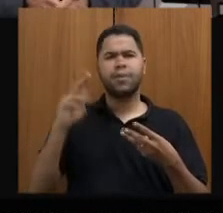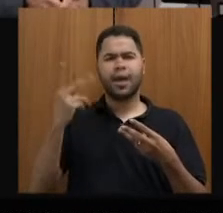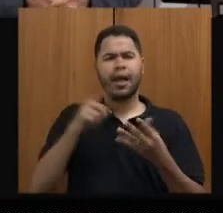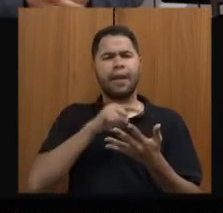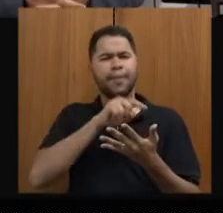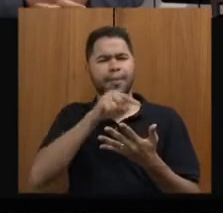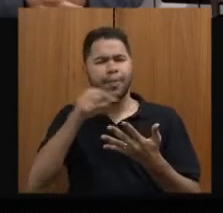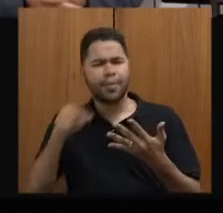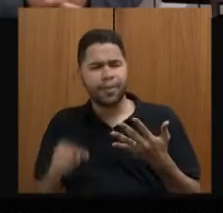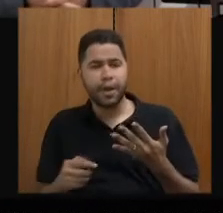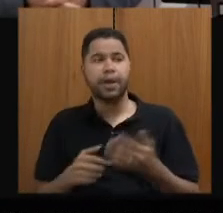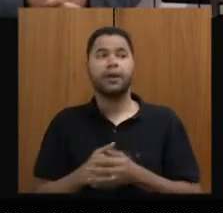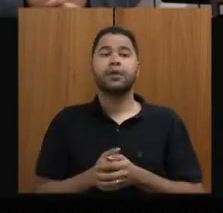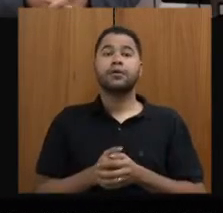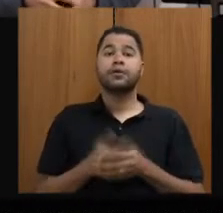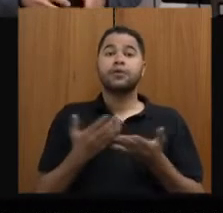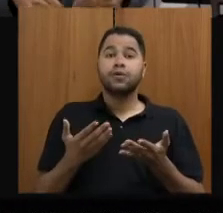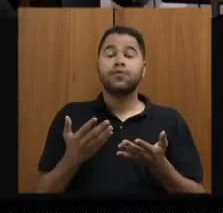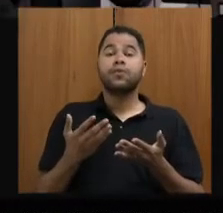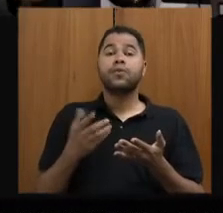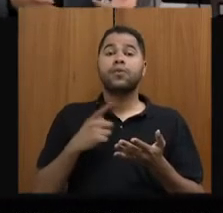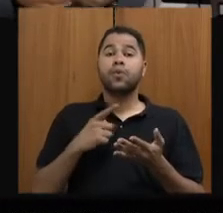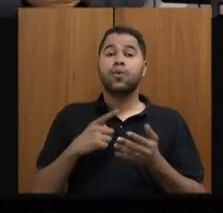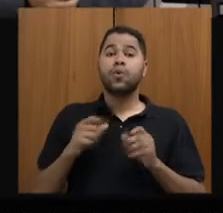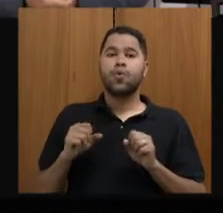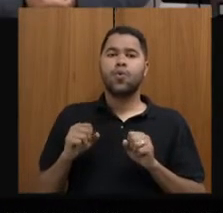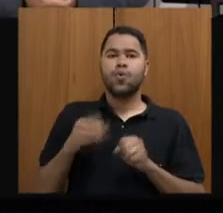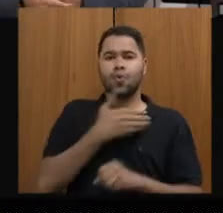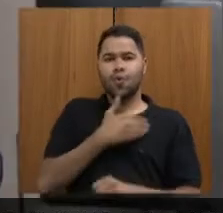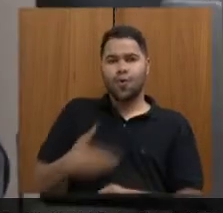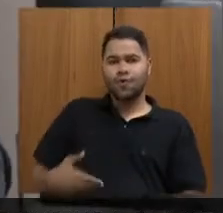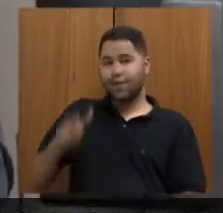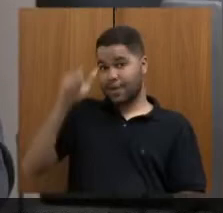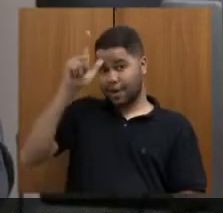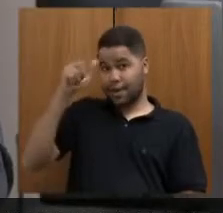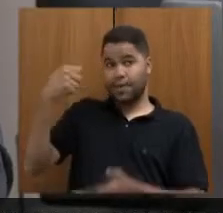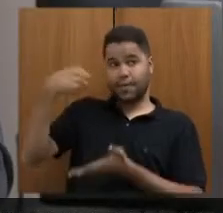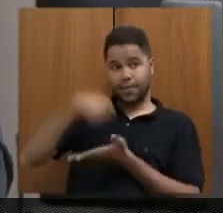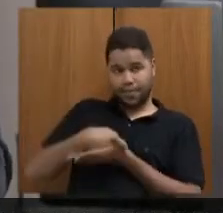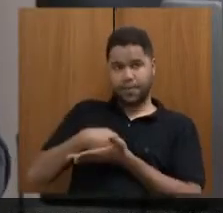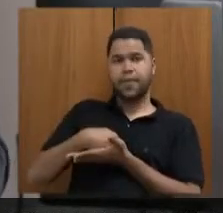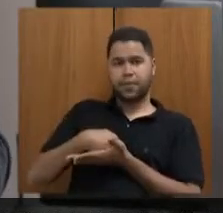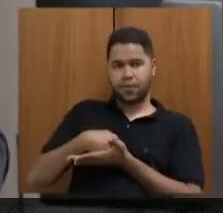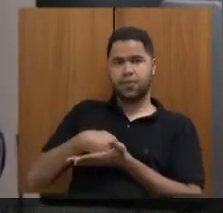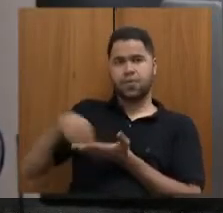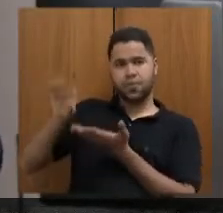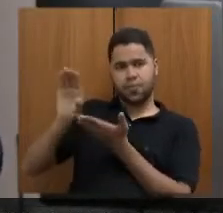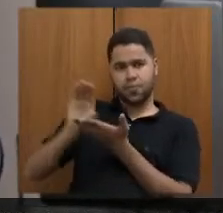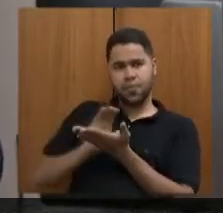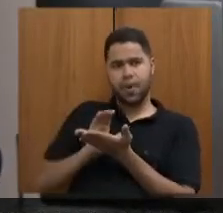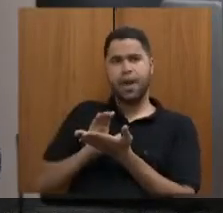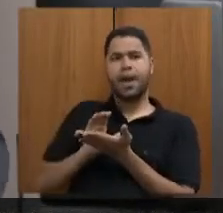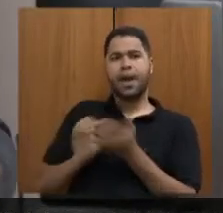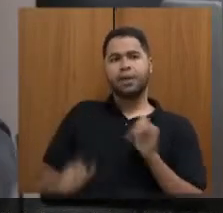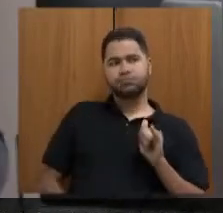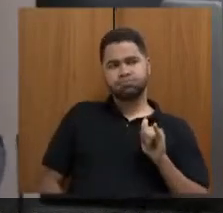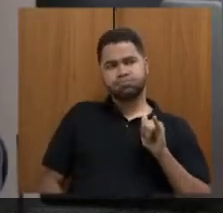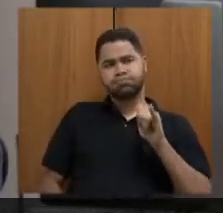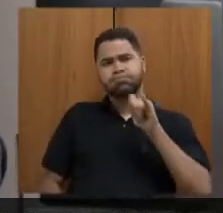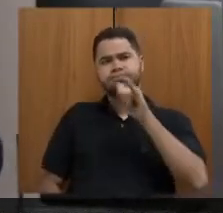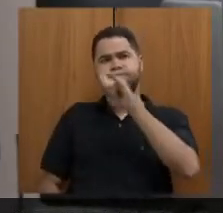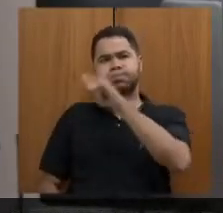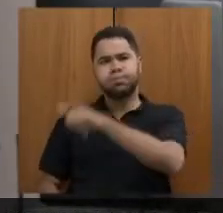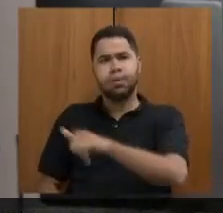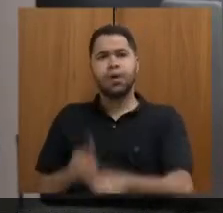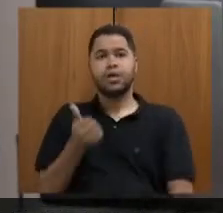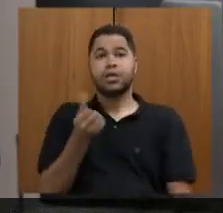junho. Fomos convidados pelo governo alemão e também pagos pelo governo alemão. A passagem, nós somos 16